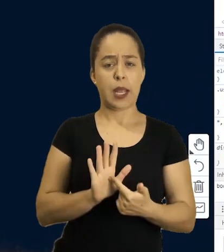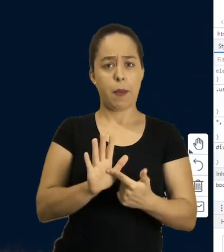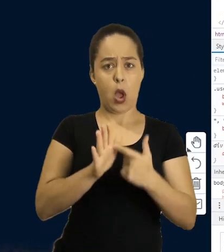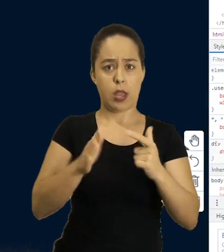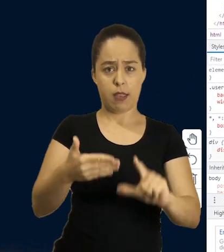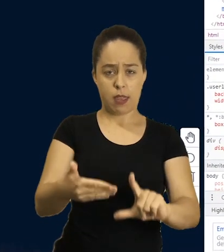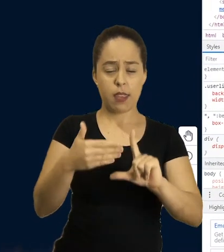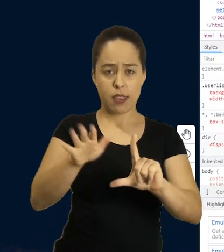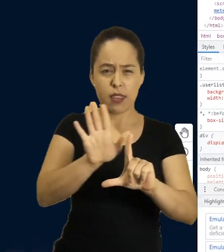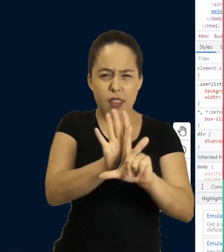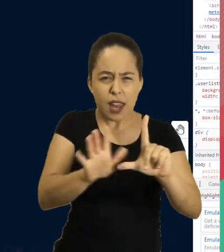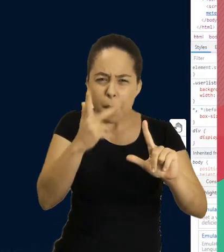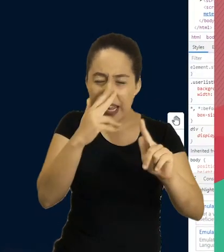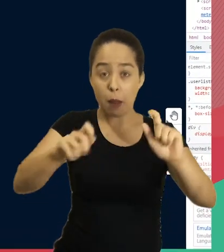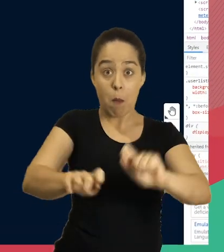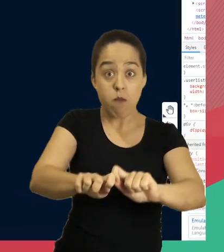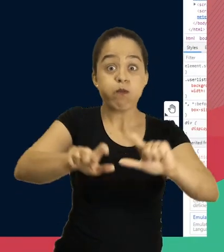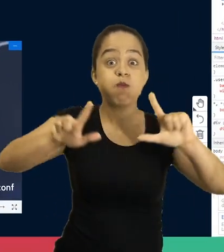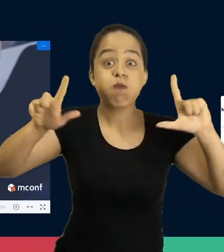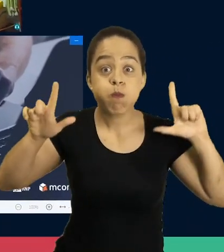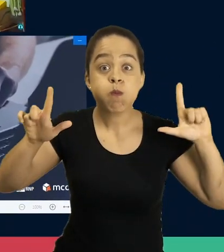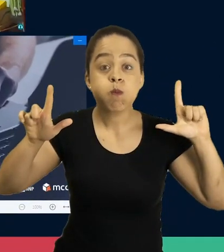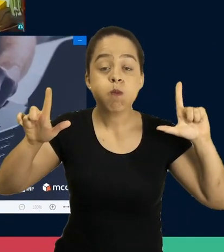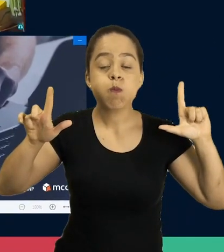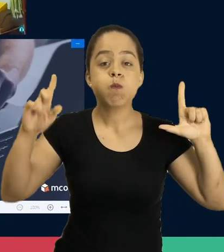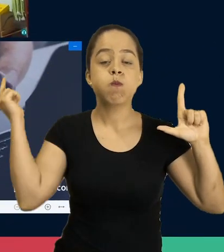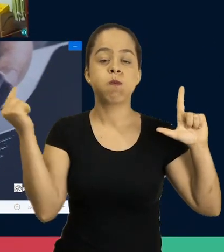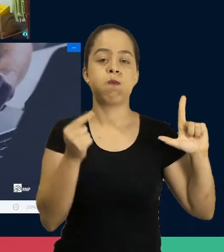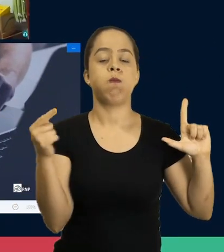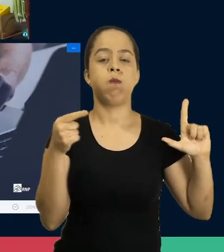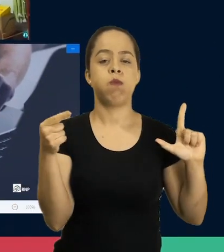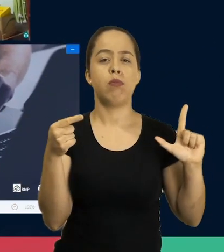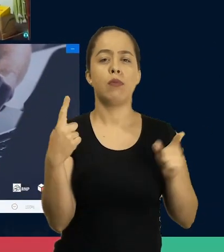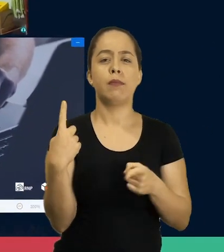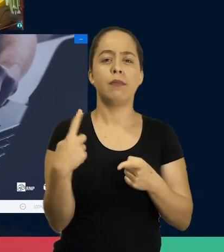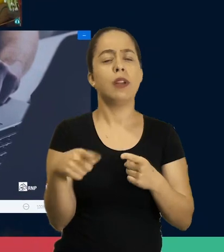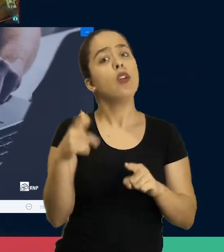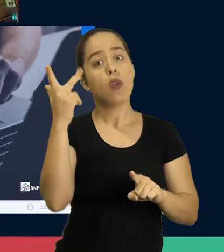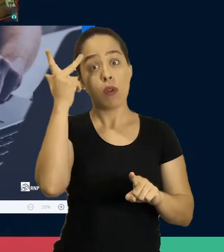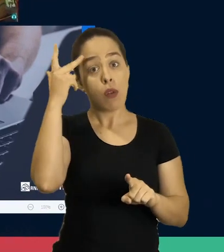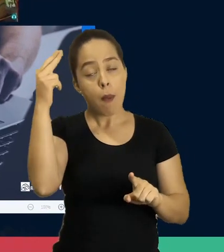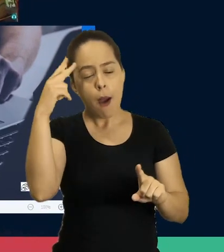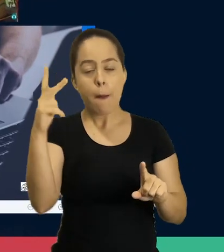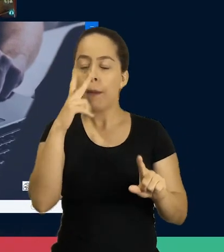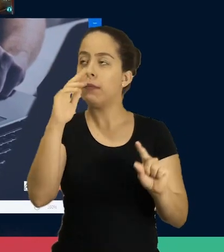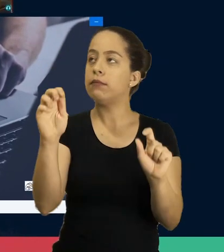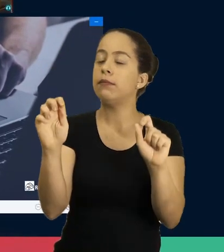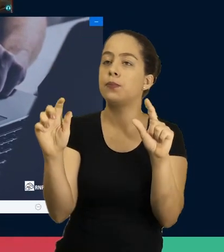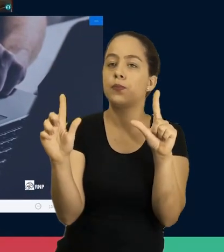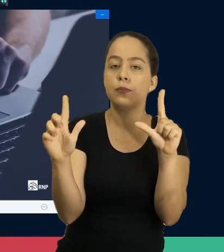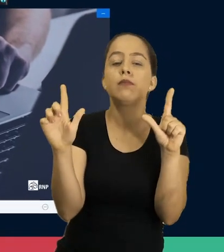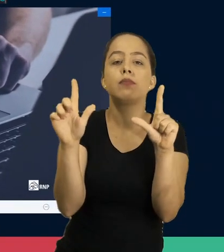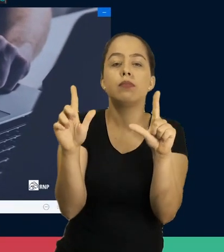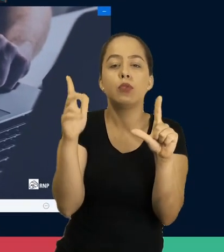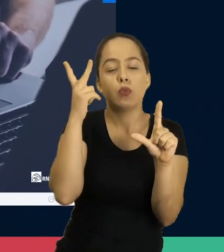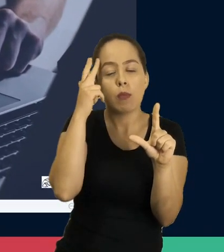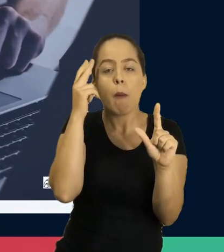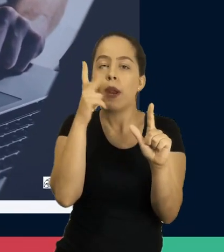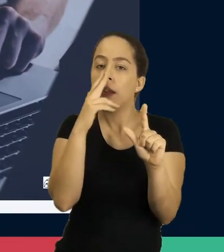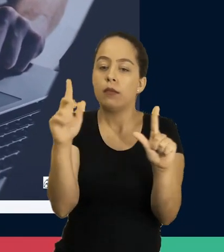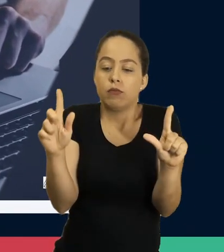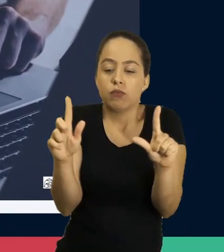Outra coisa. Ali está aparecendo a minha tela maior do que normalmente.